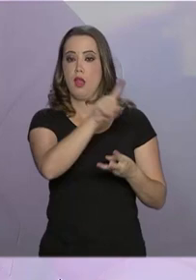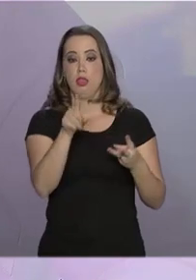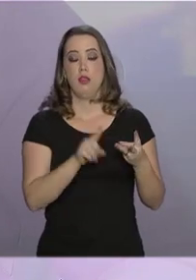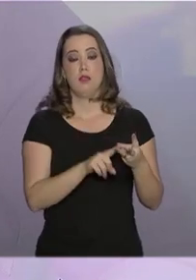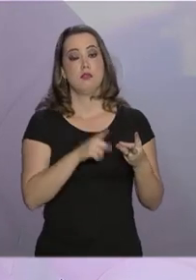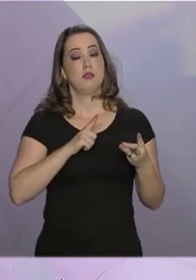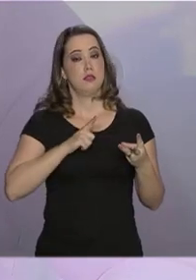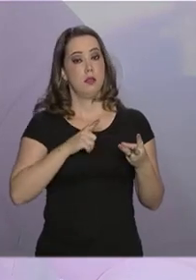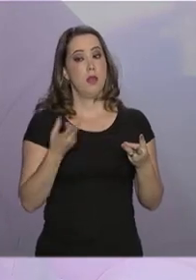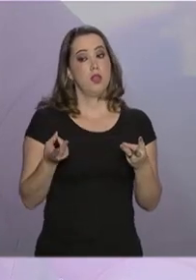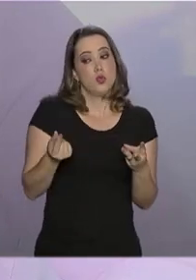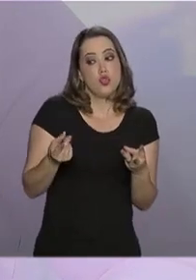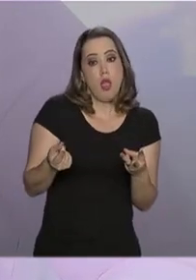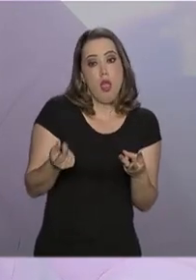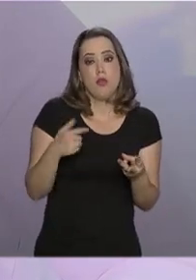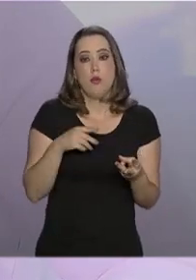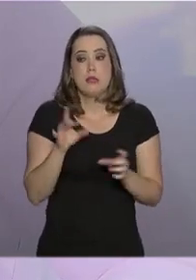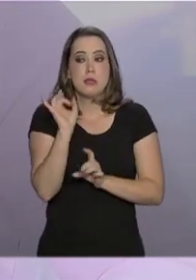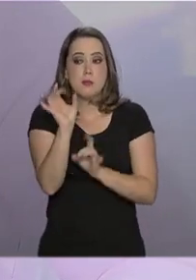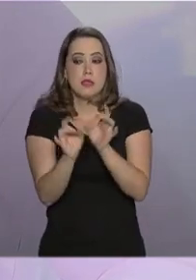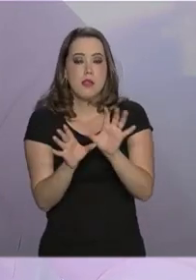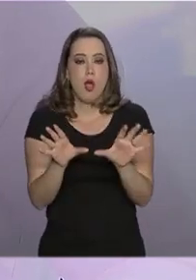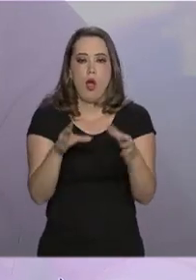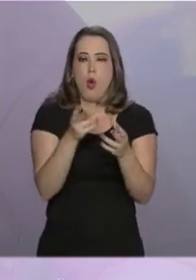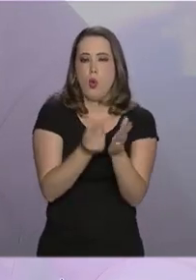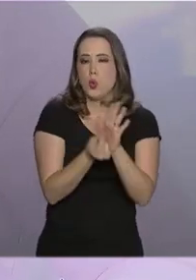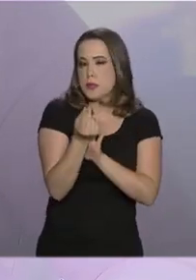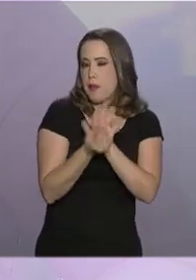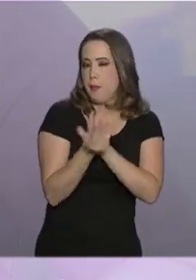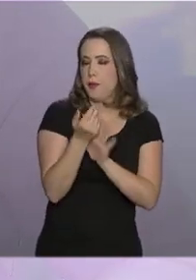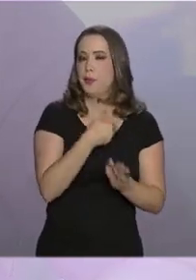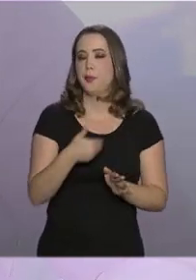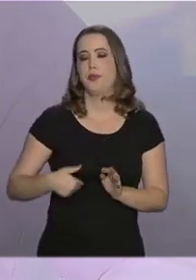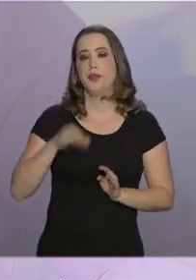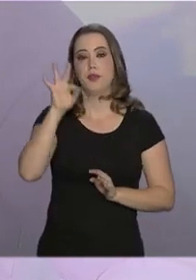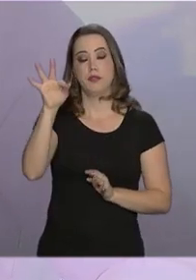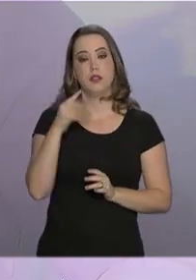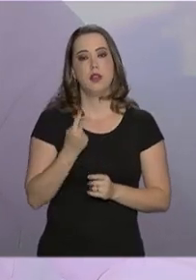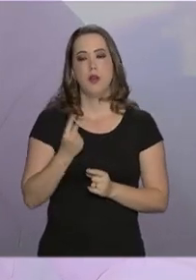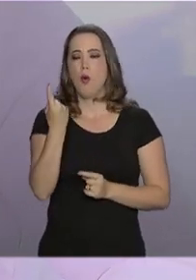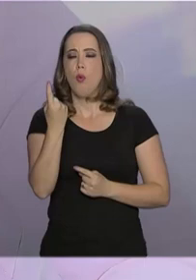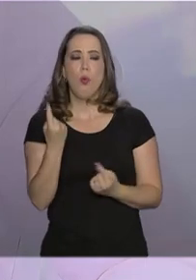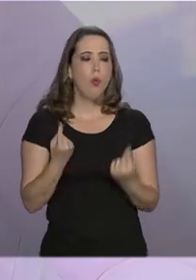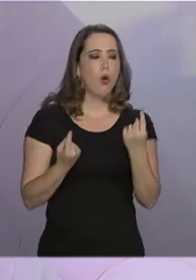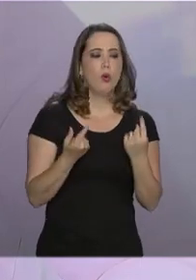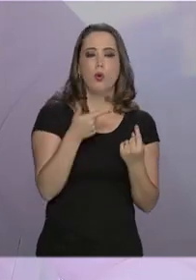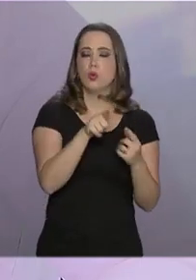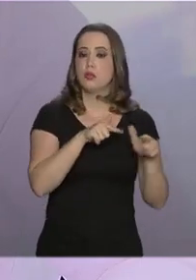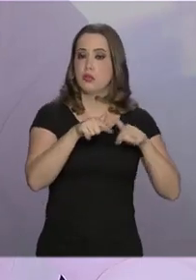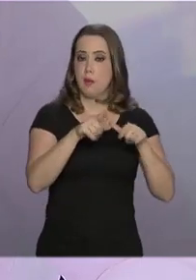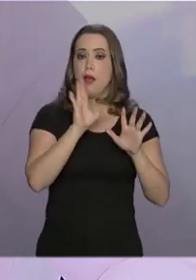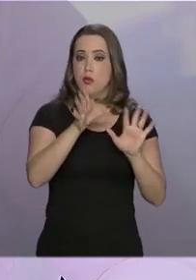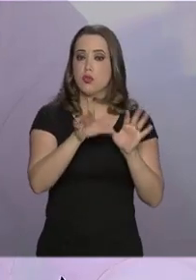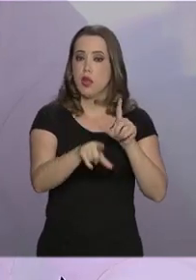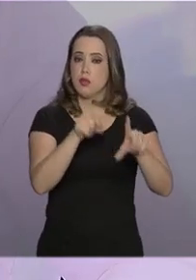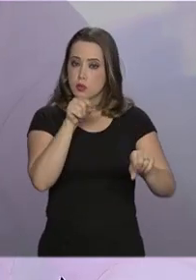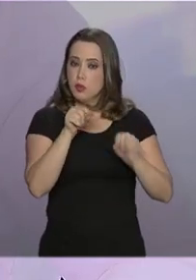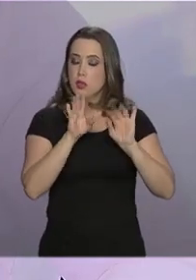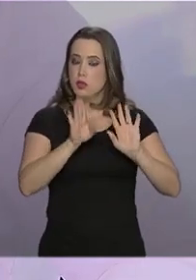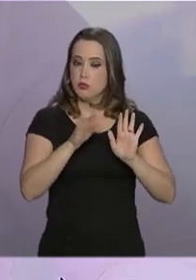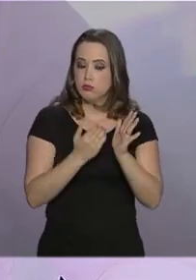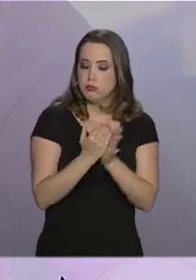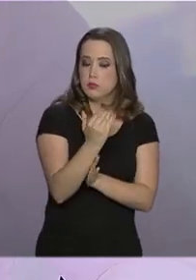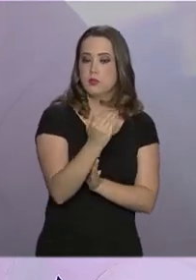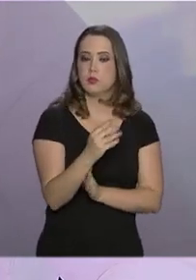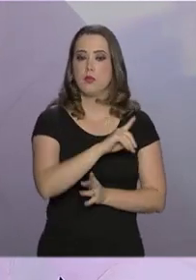de algum recurso específico do orçamento, dada a relevância de uma ou outra ação definida. E a